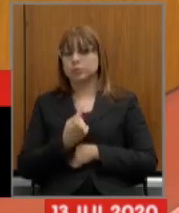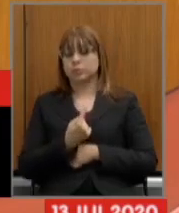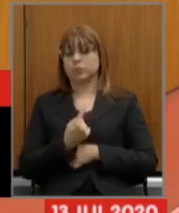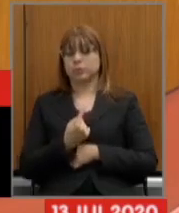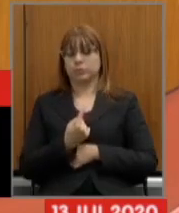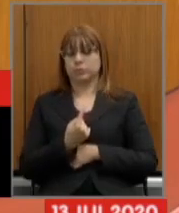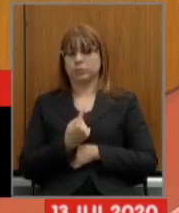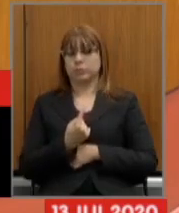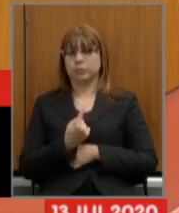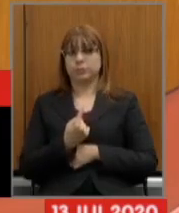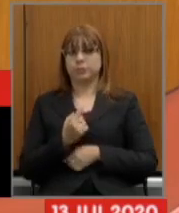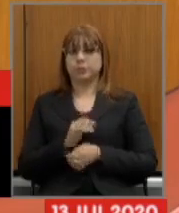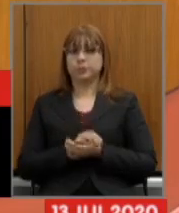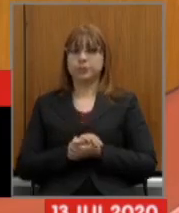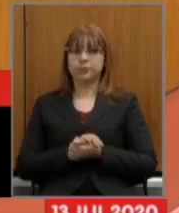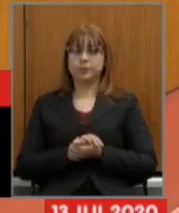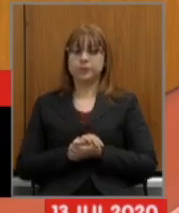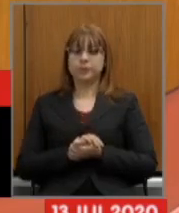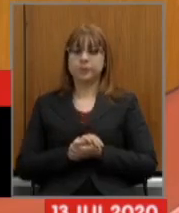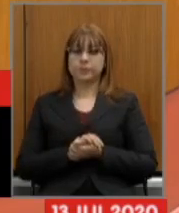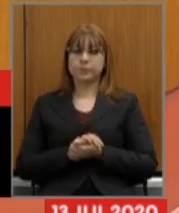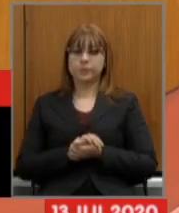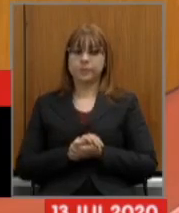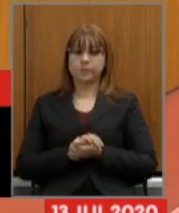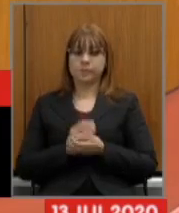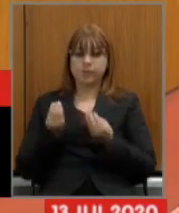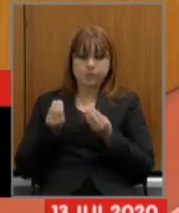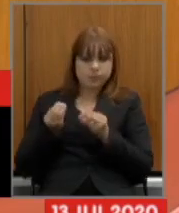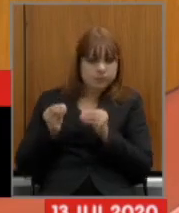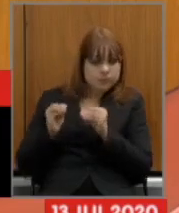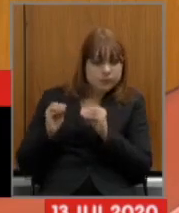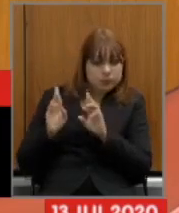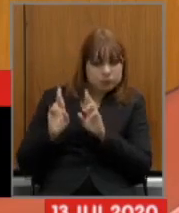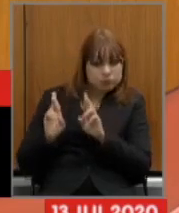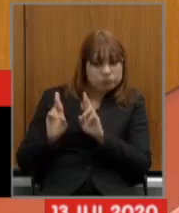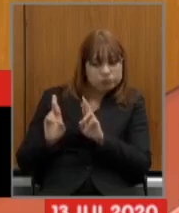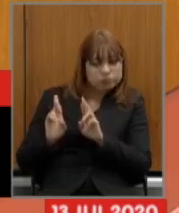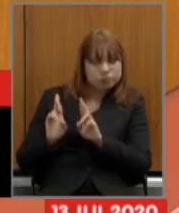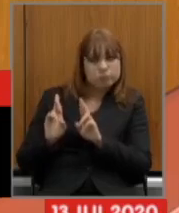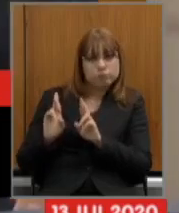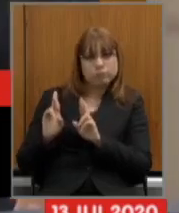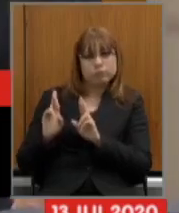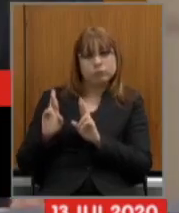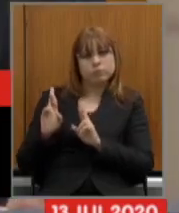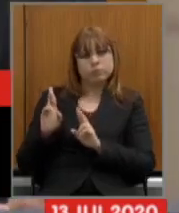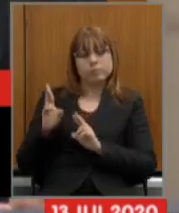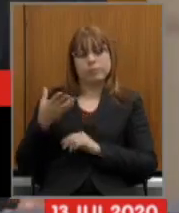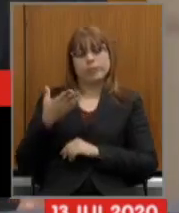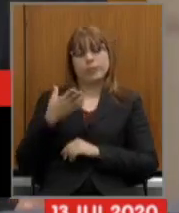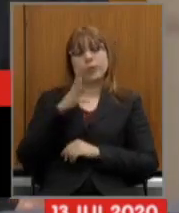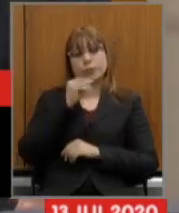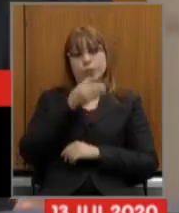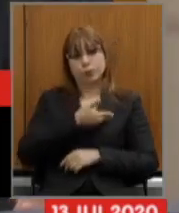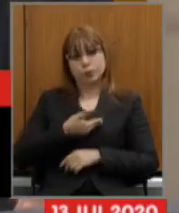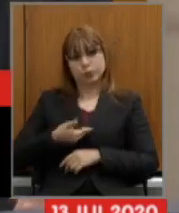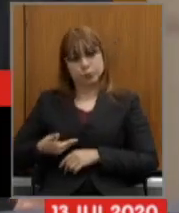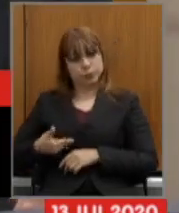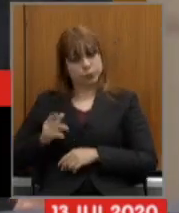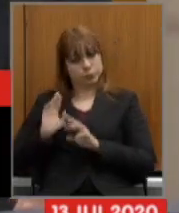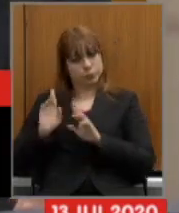colocando toda a conta para o servidor pagar é que desse déficit